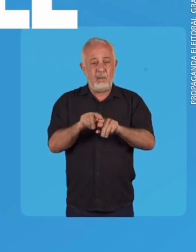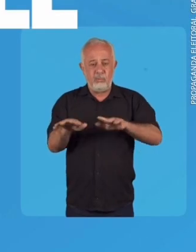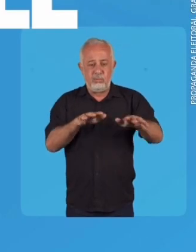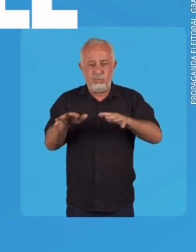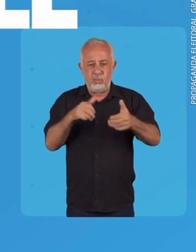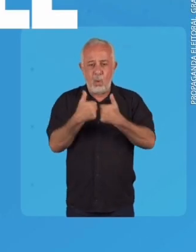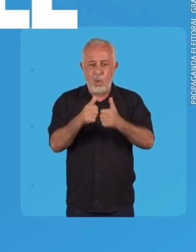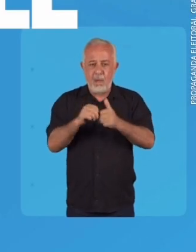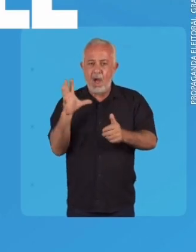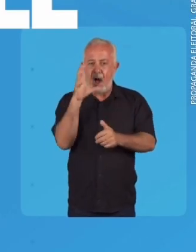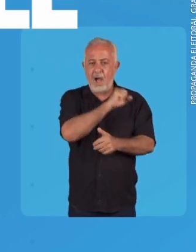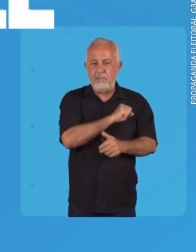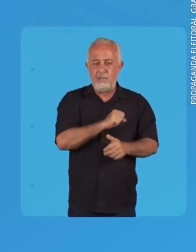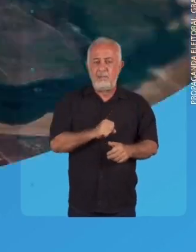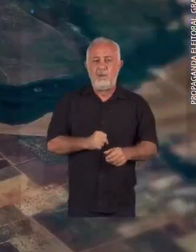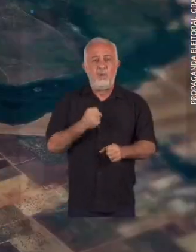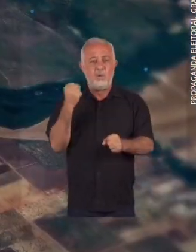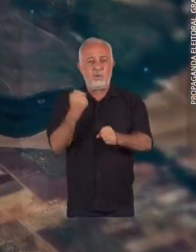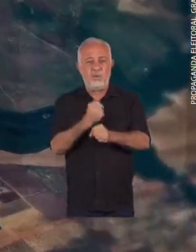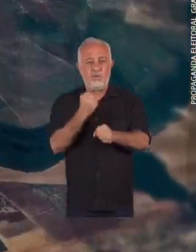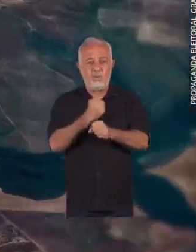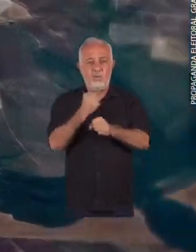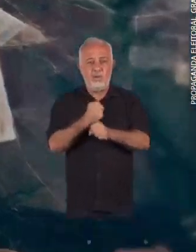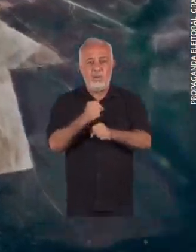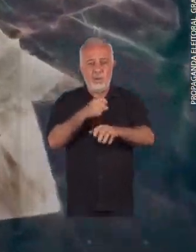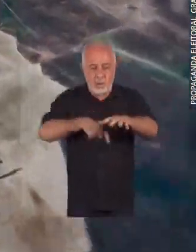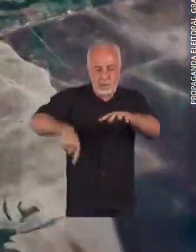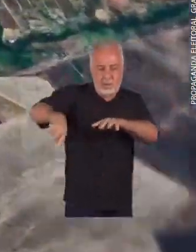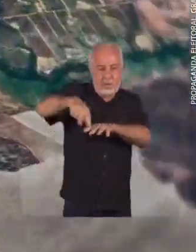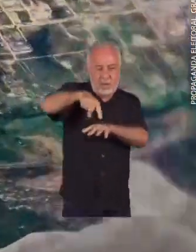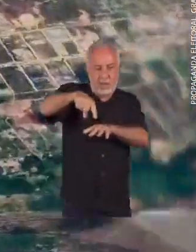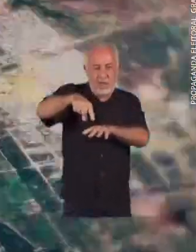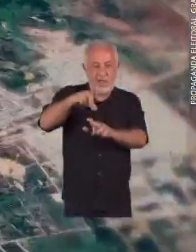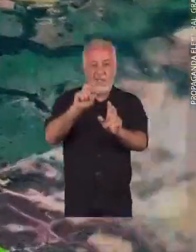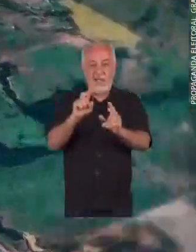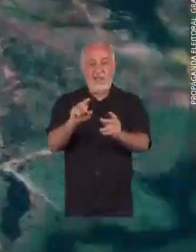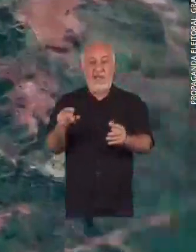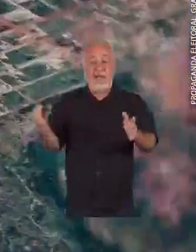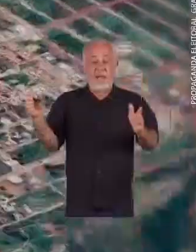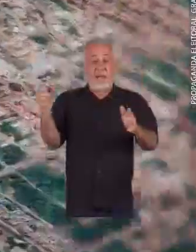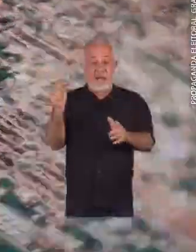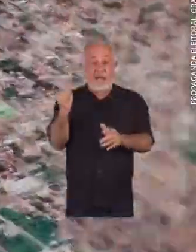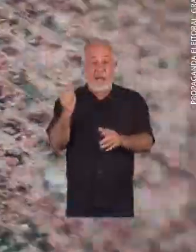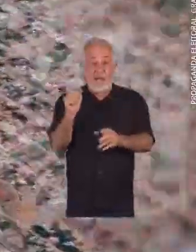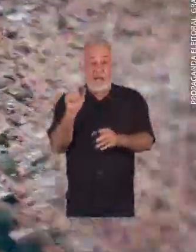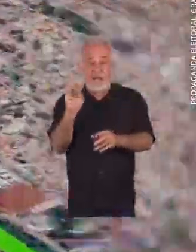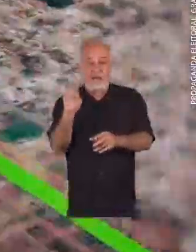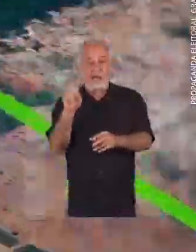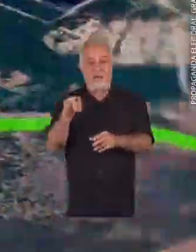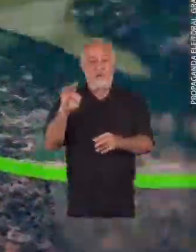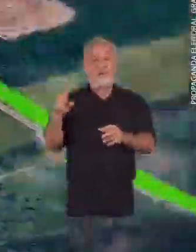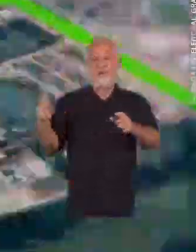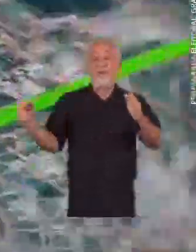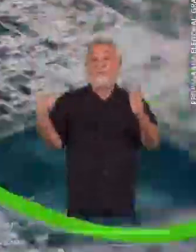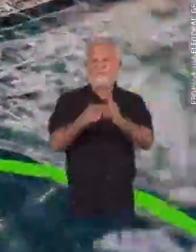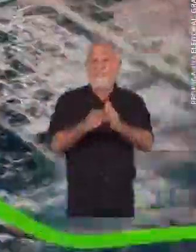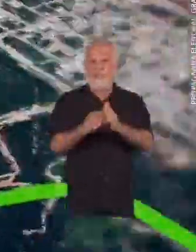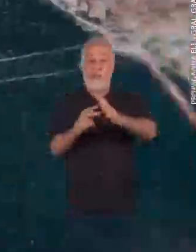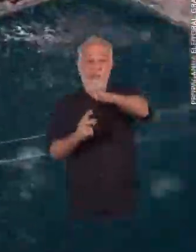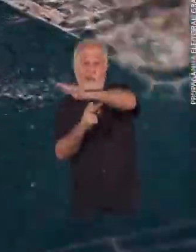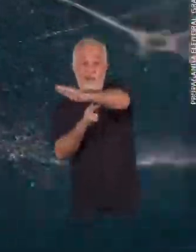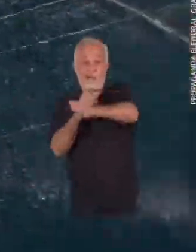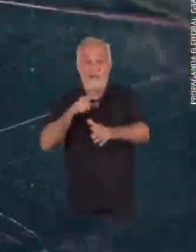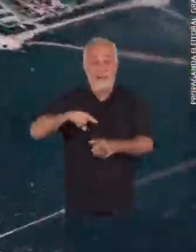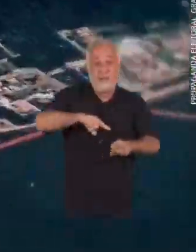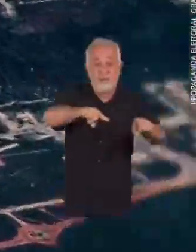Segurado e agilizar o transporte público. Vai fazer o anel viário ligando desde a AgroTins até a ponte do lado.